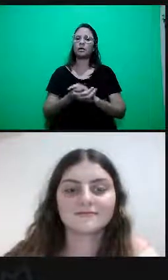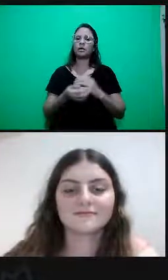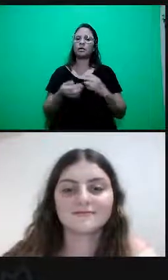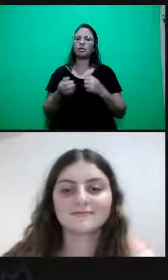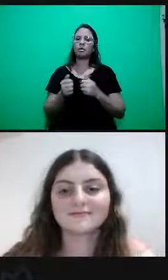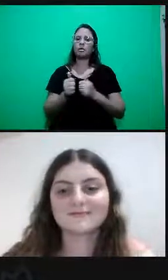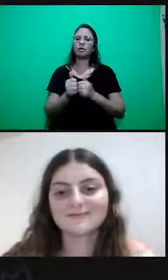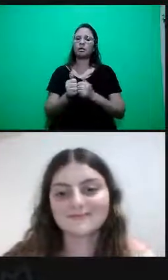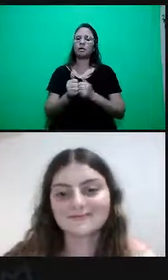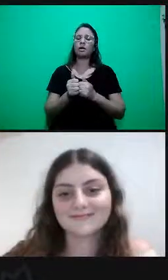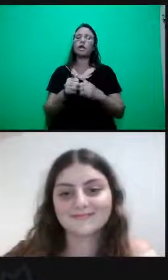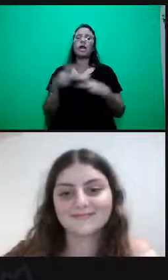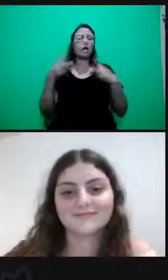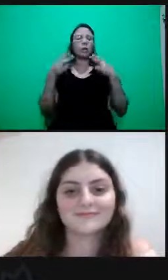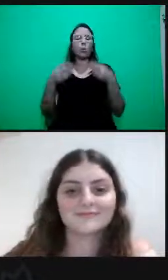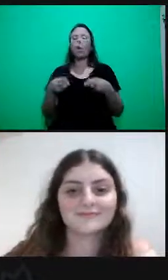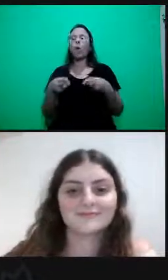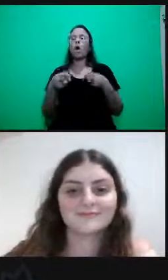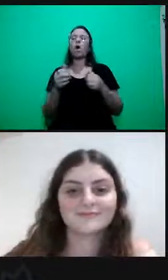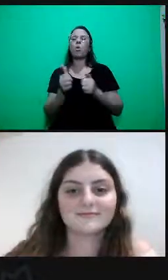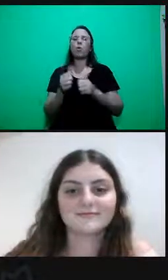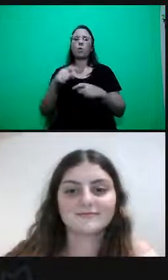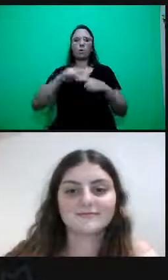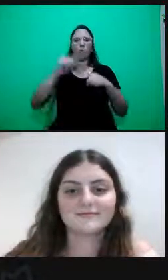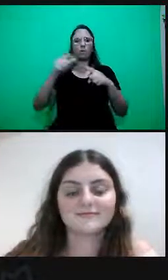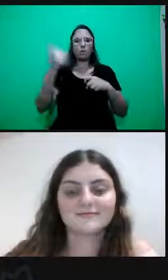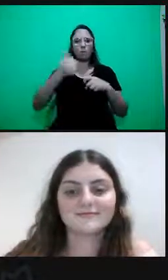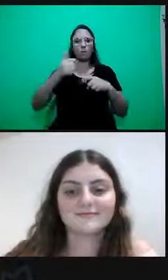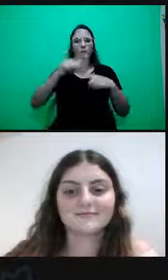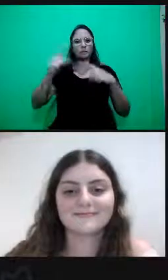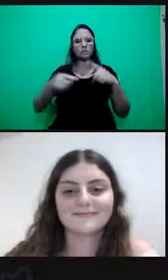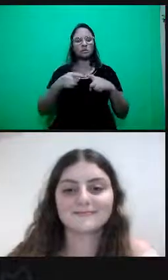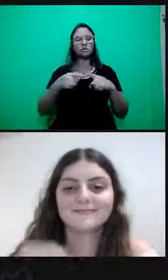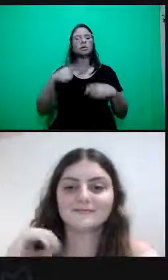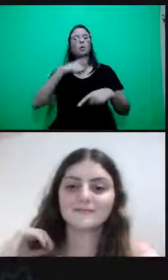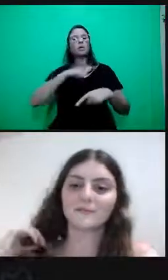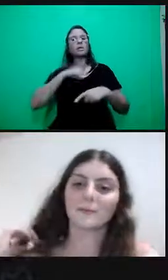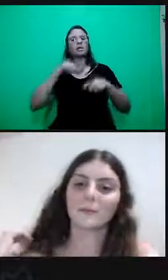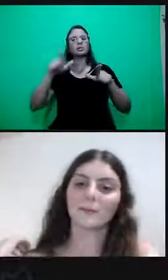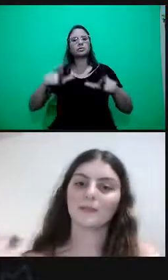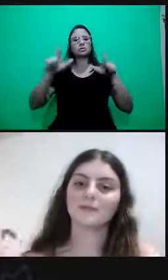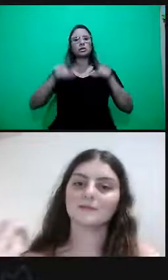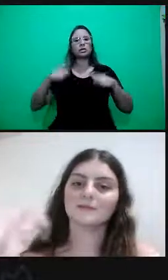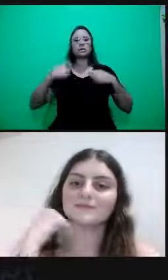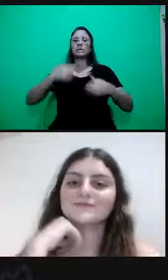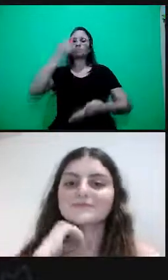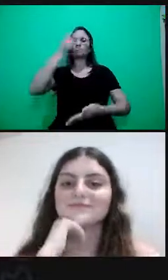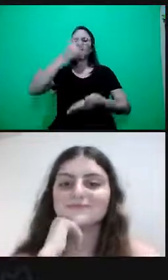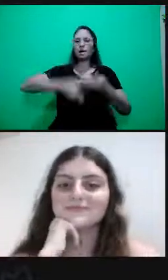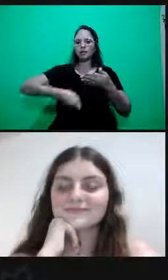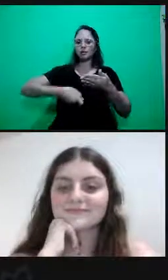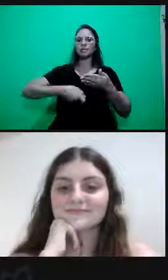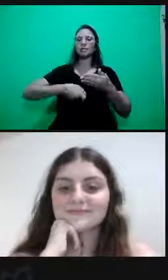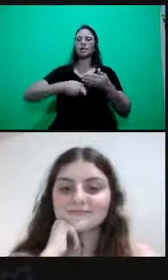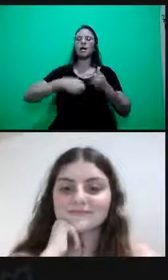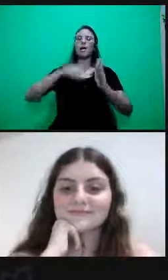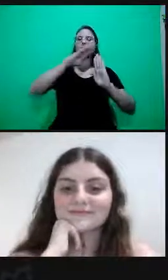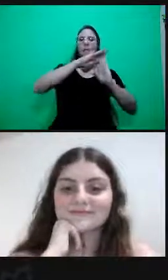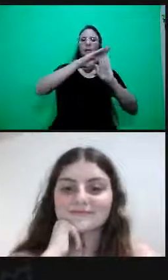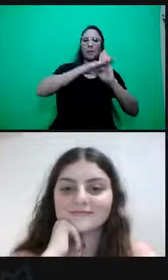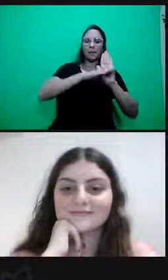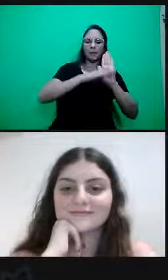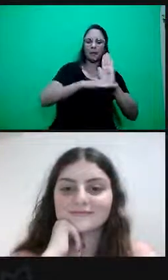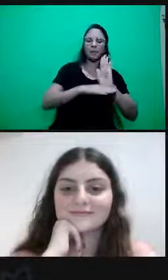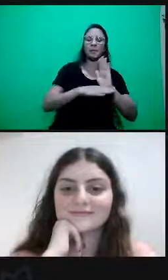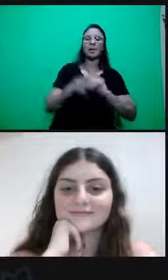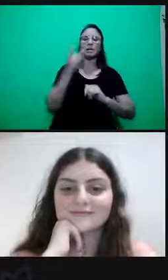primeiro ciclo inteiro, então, para receber o certificado tem que ter assinado as listas de presença no